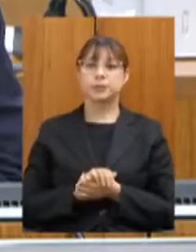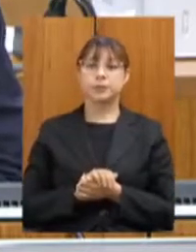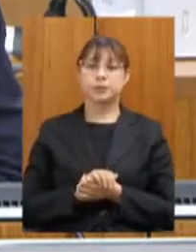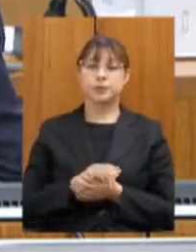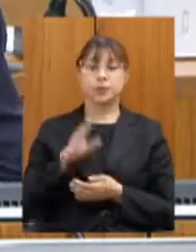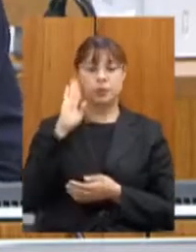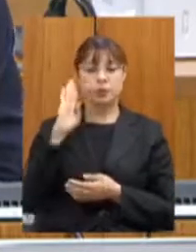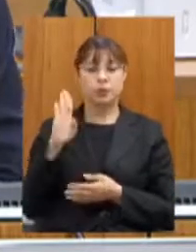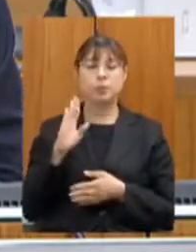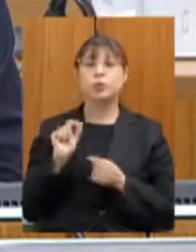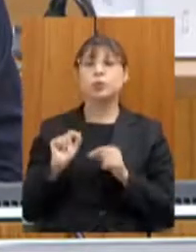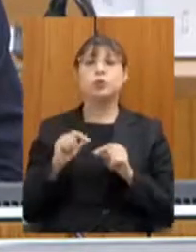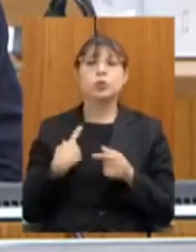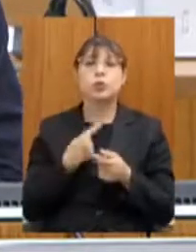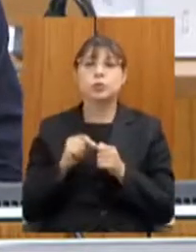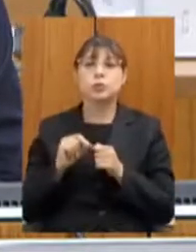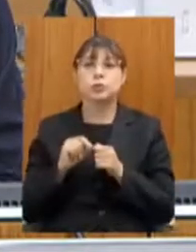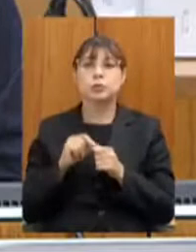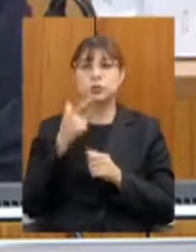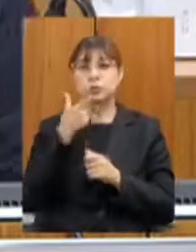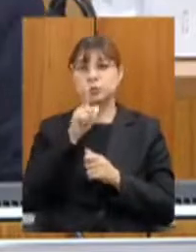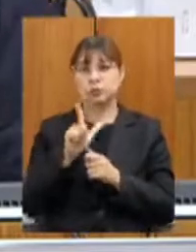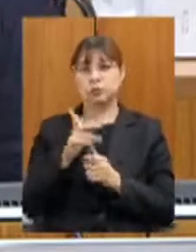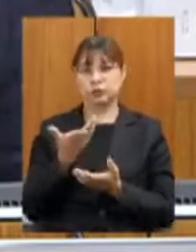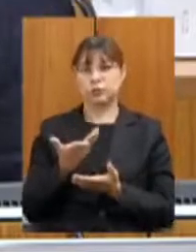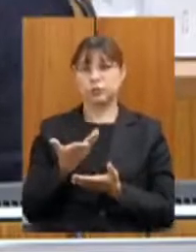pandemia da COVID-19.